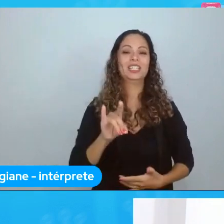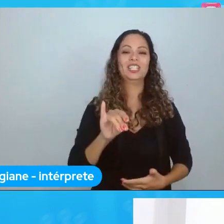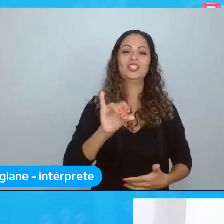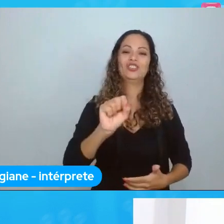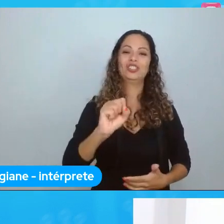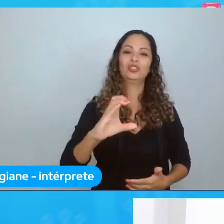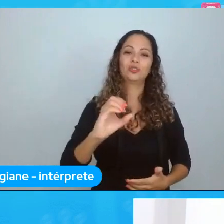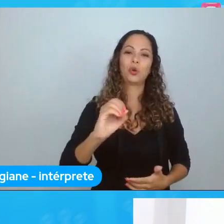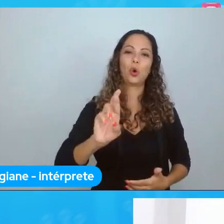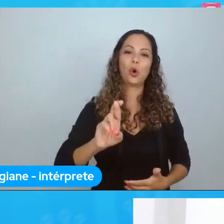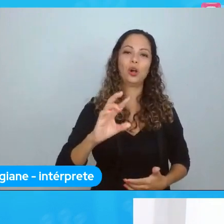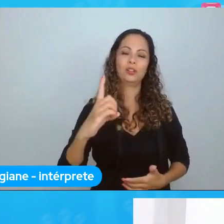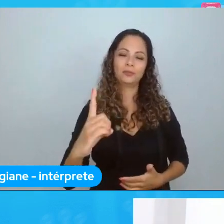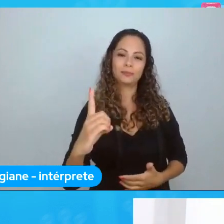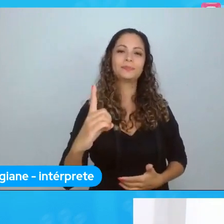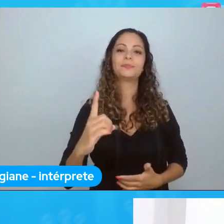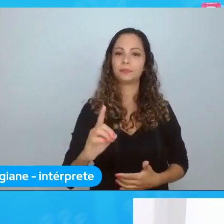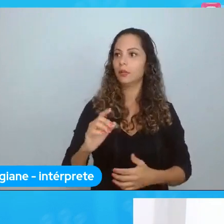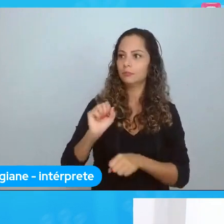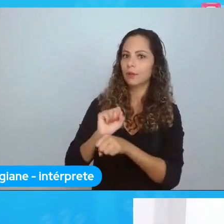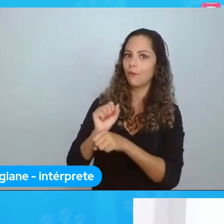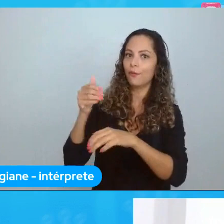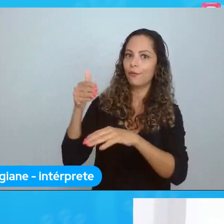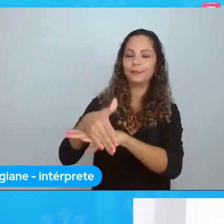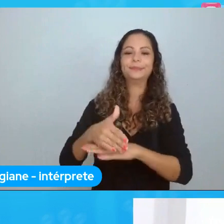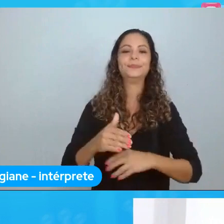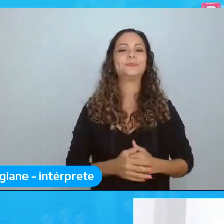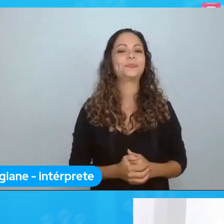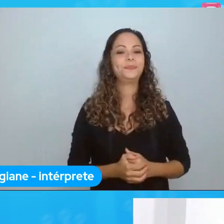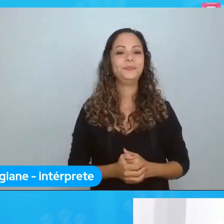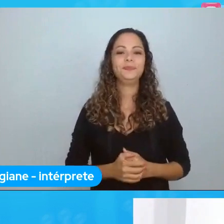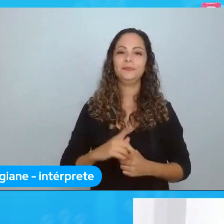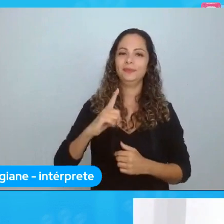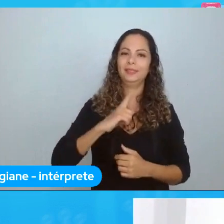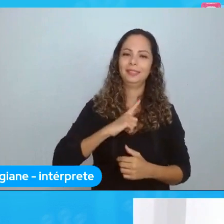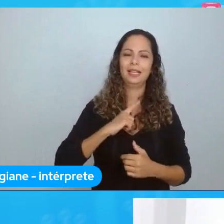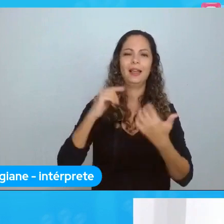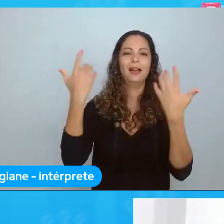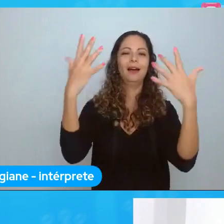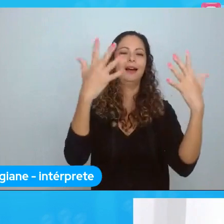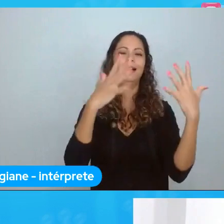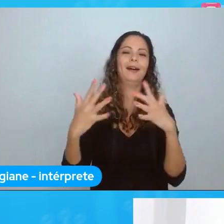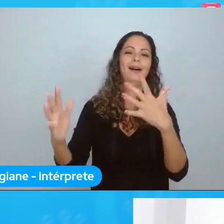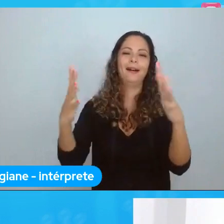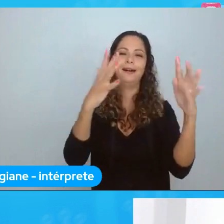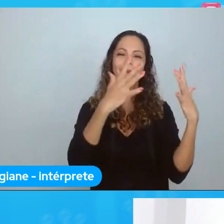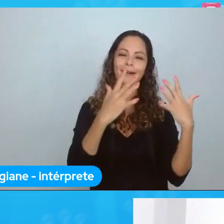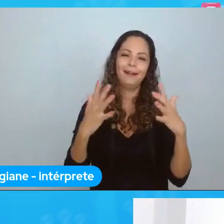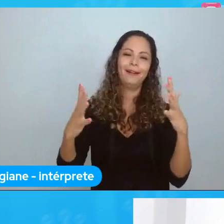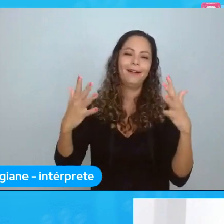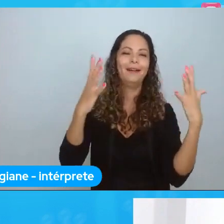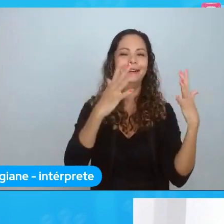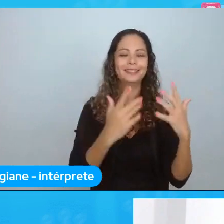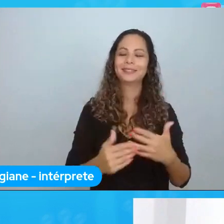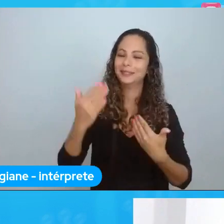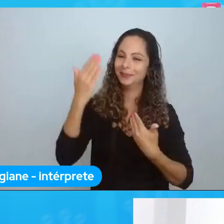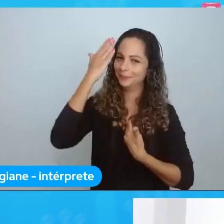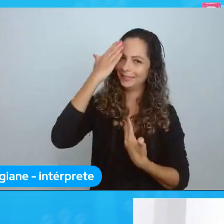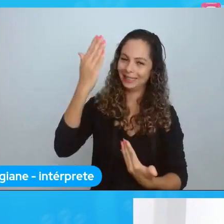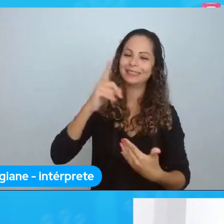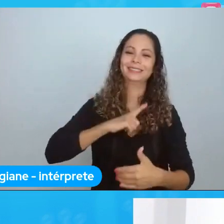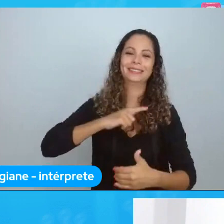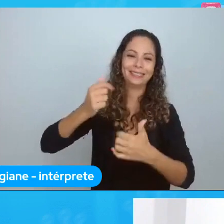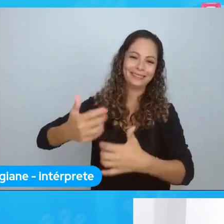Tem algumas perguntas. Na verdade. Tem muitos biscoitos para você. Então. Você vai passar a noite muito bem alimentada.